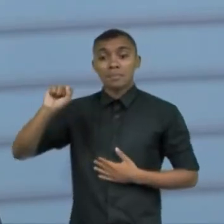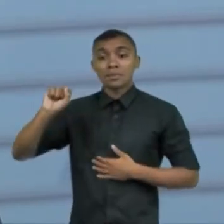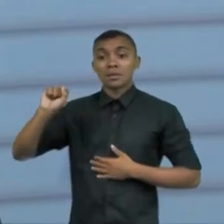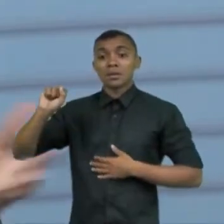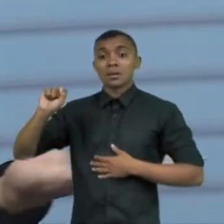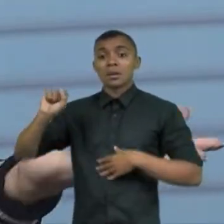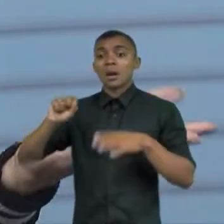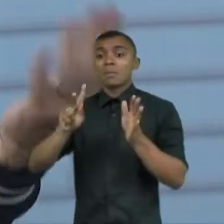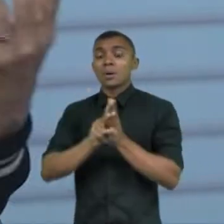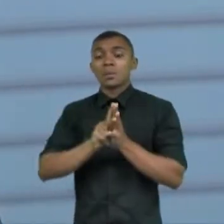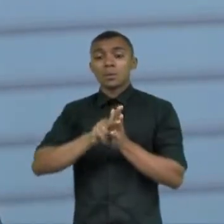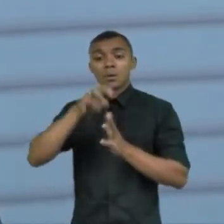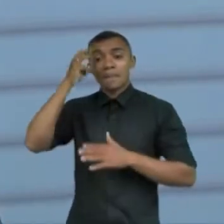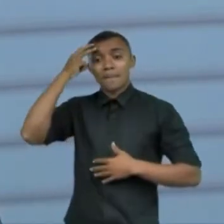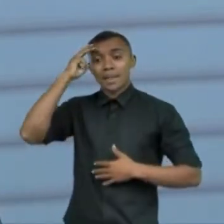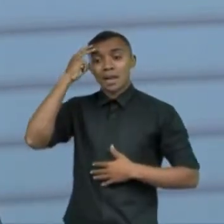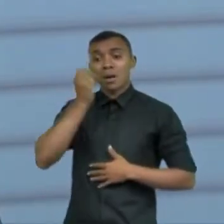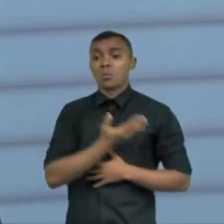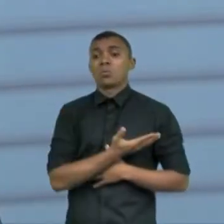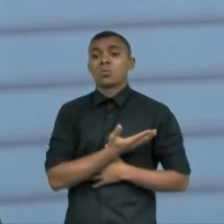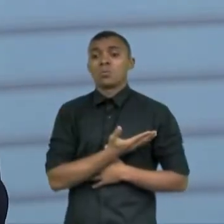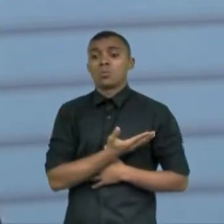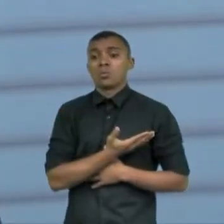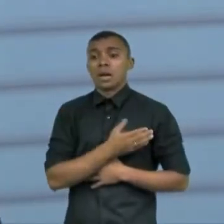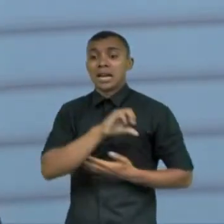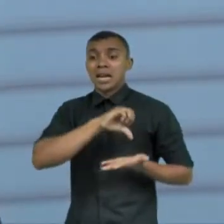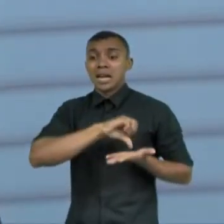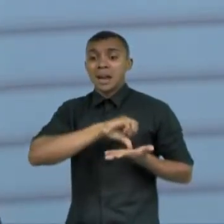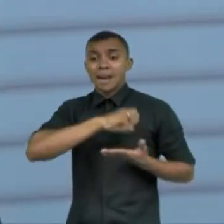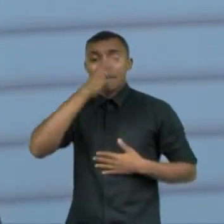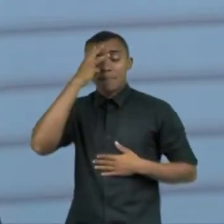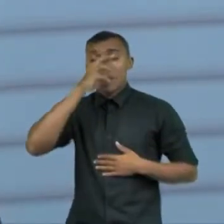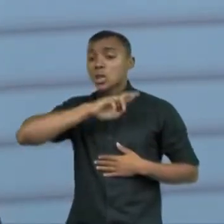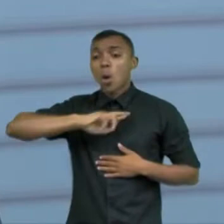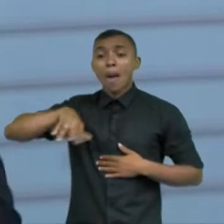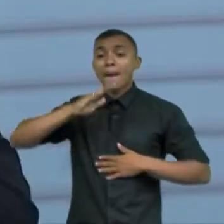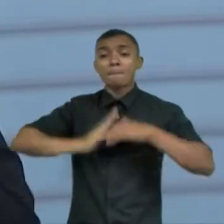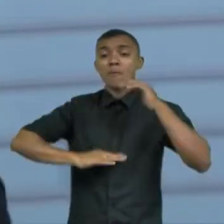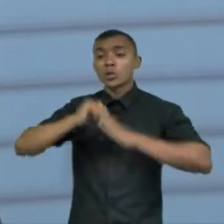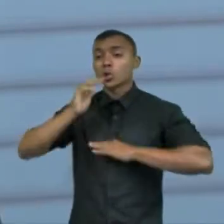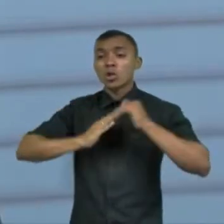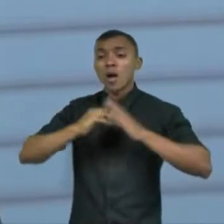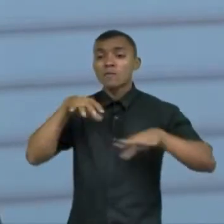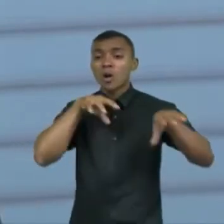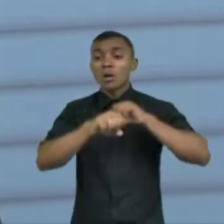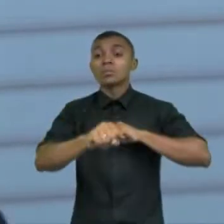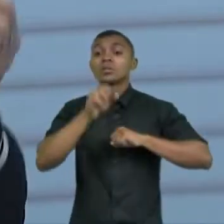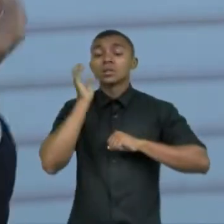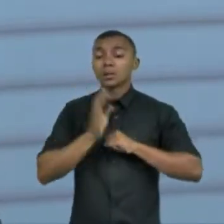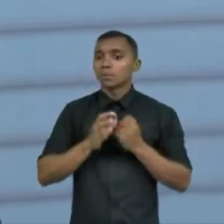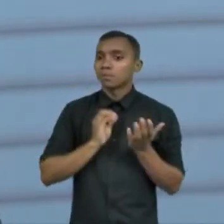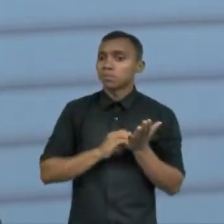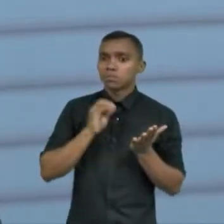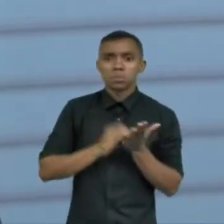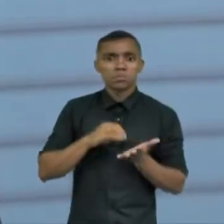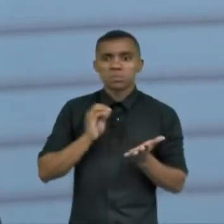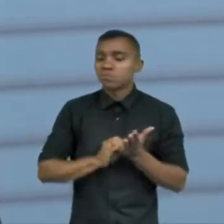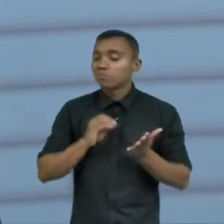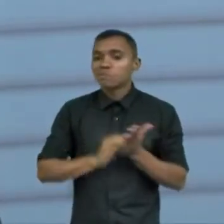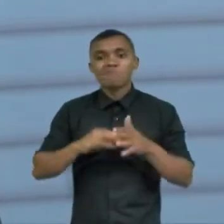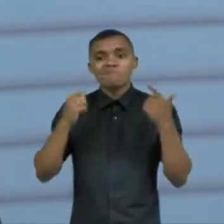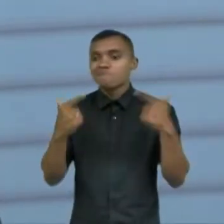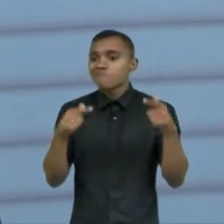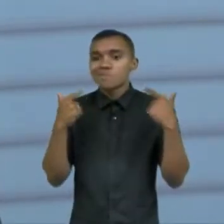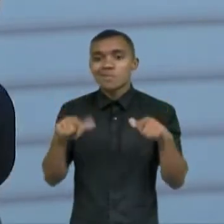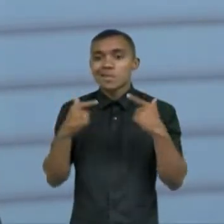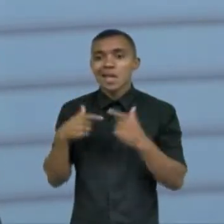Psicossocial e é uma dificuldade muito grande porque não são profissionais capacitados faltam muitos profissionais de fato capacitados para